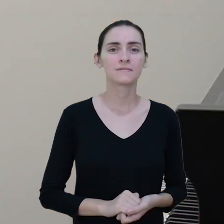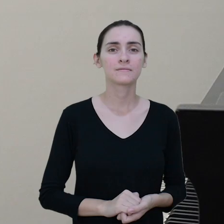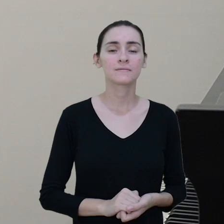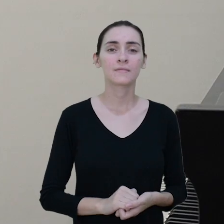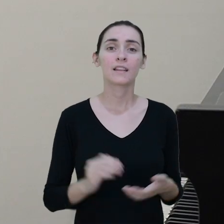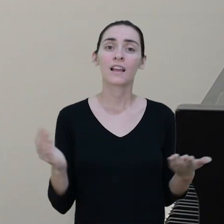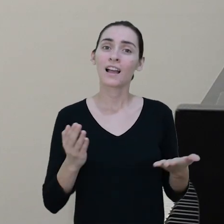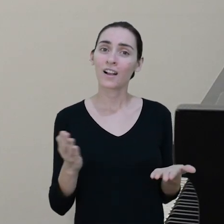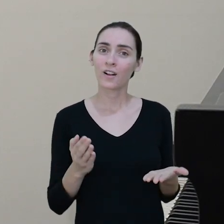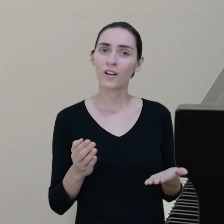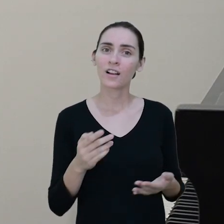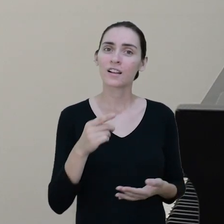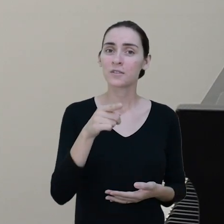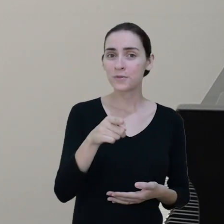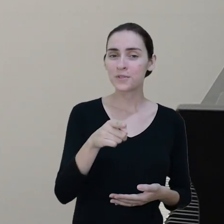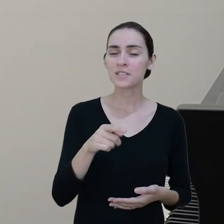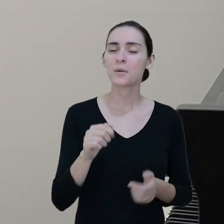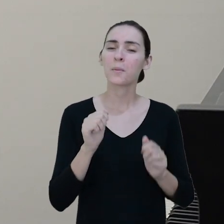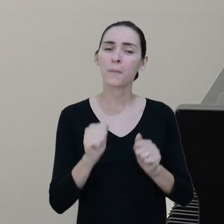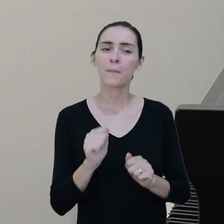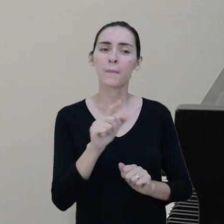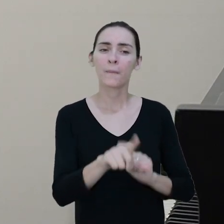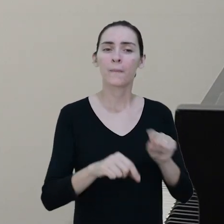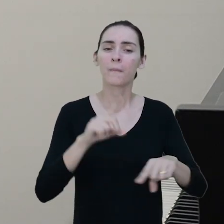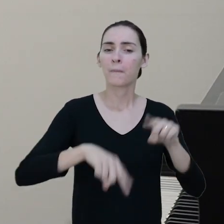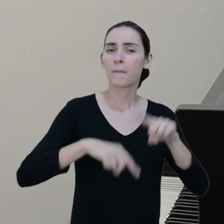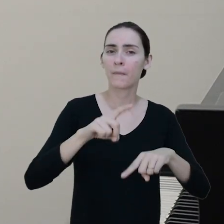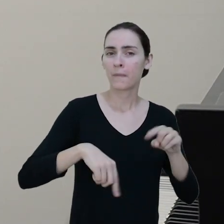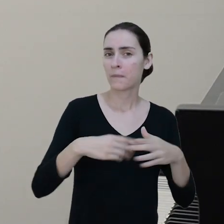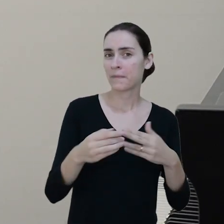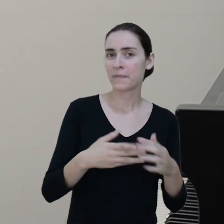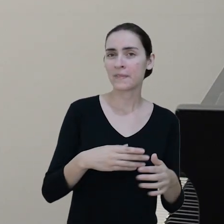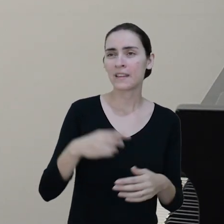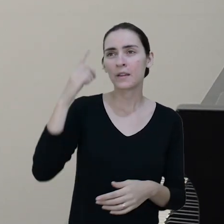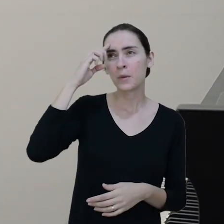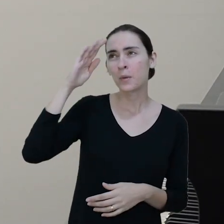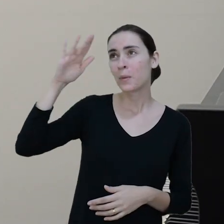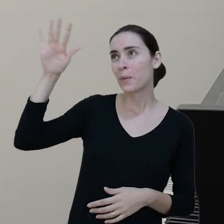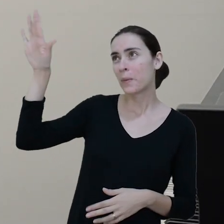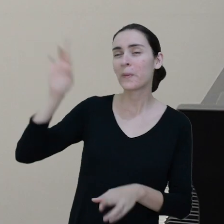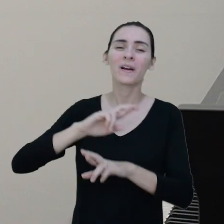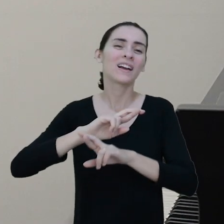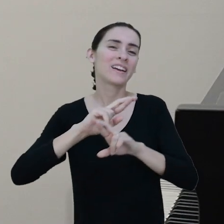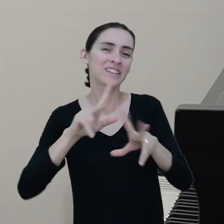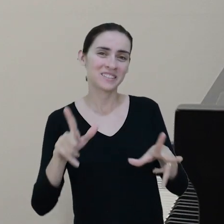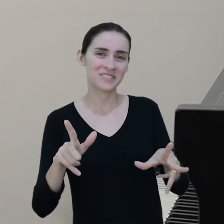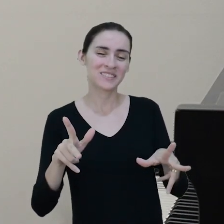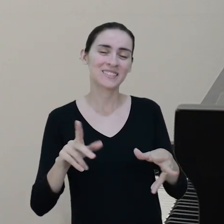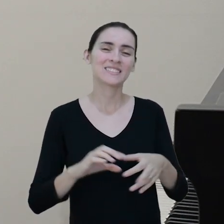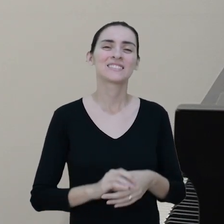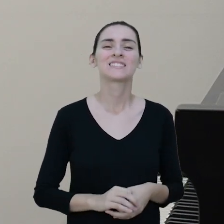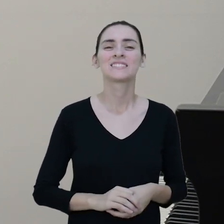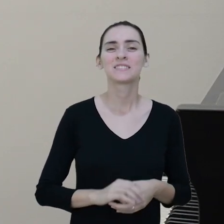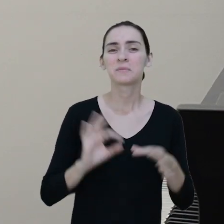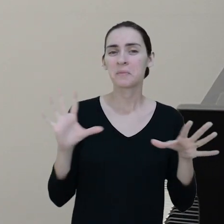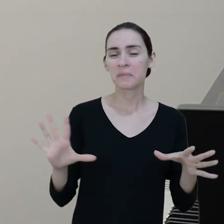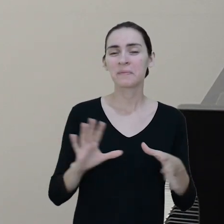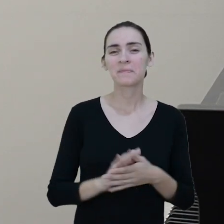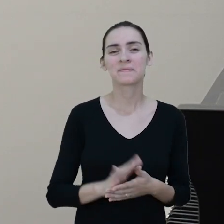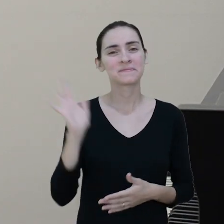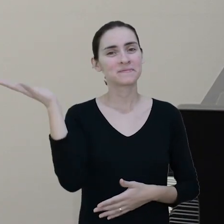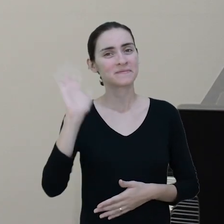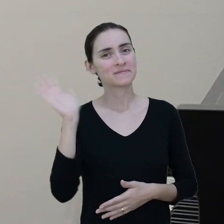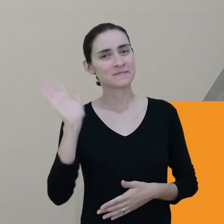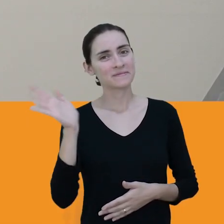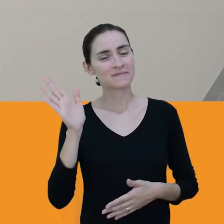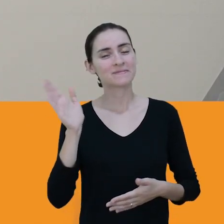Agora é com você. Escolha um objeto qualquer e dê a ele novos significados. Dê asas à sua imaginação. Até